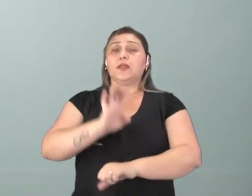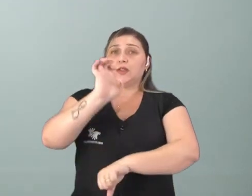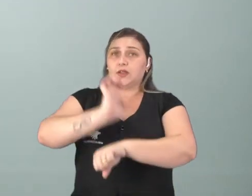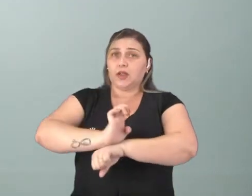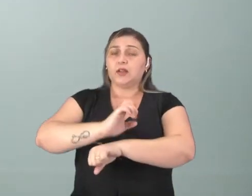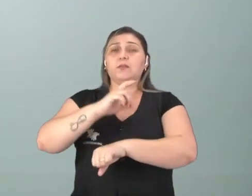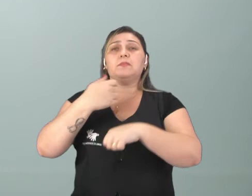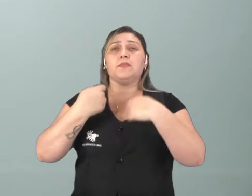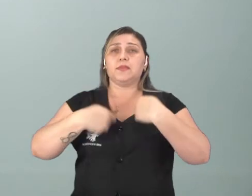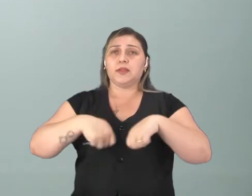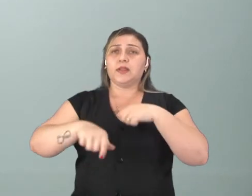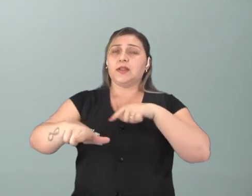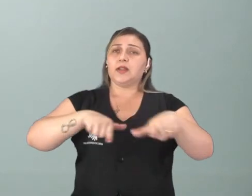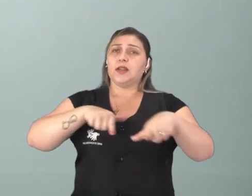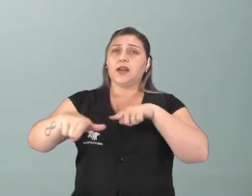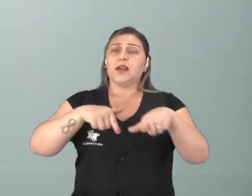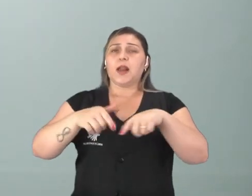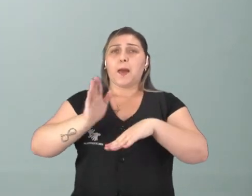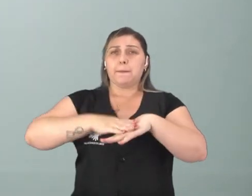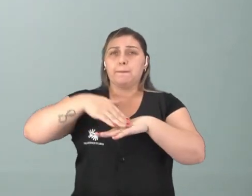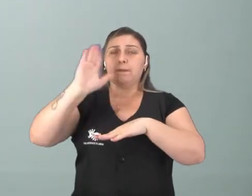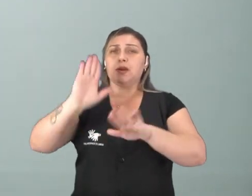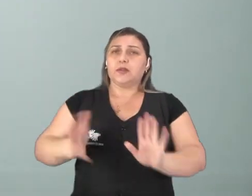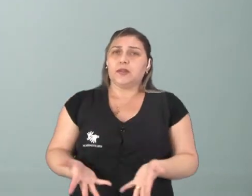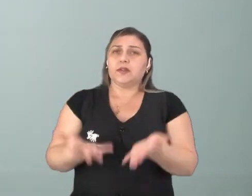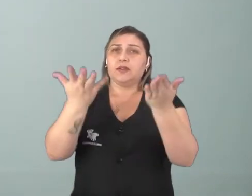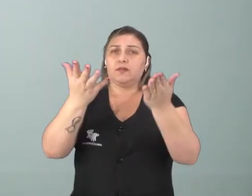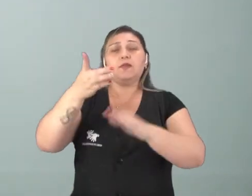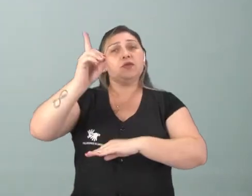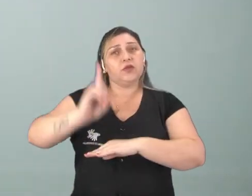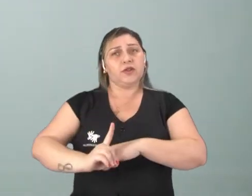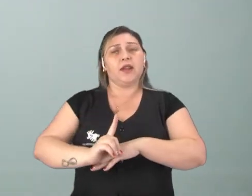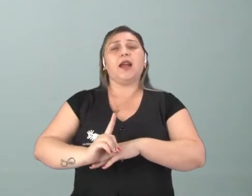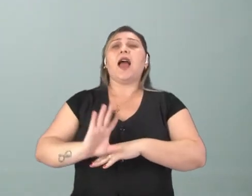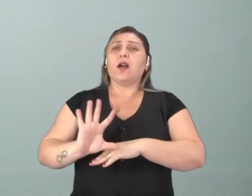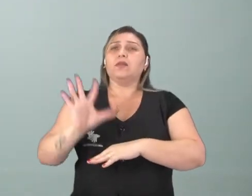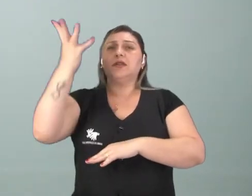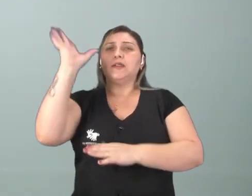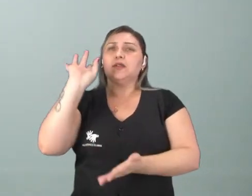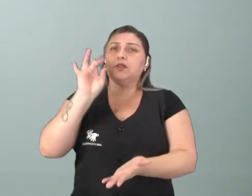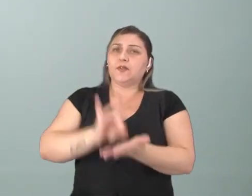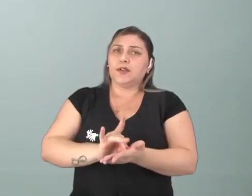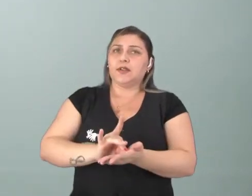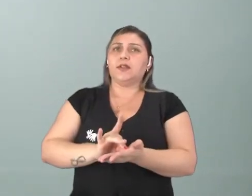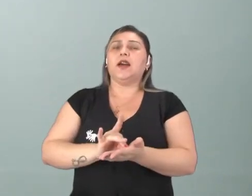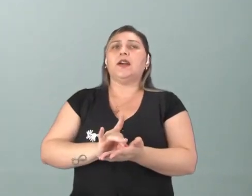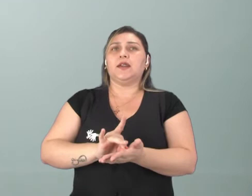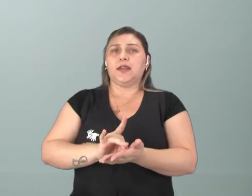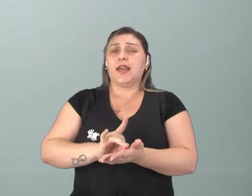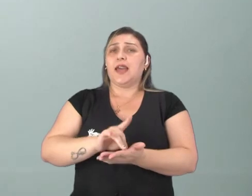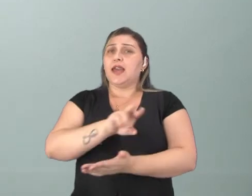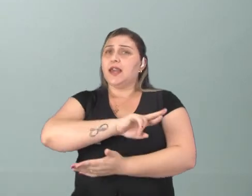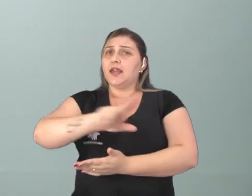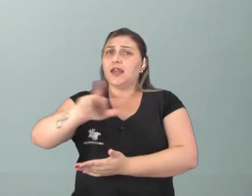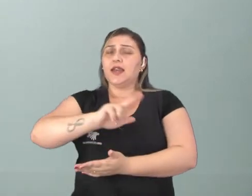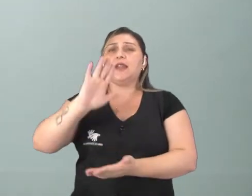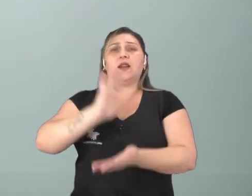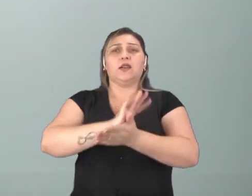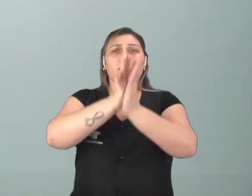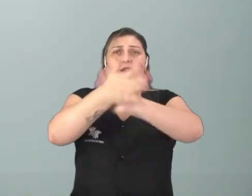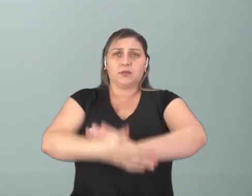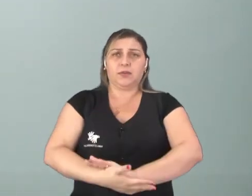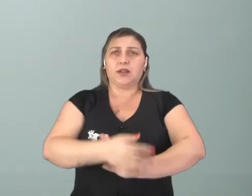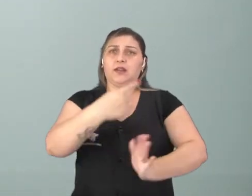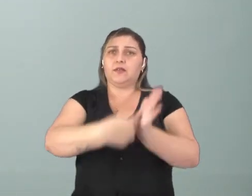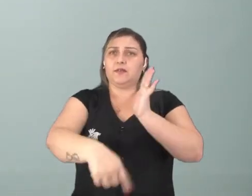têm que trabalhar para cada vez mais incentivar que esses direitos sejam cumpridos e não sejam descumpridos e